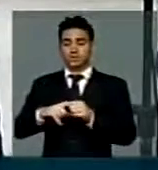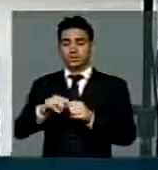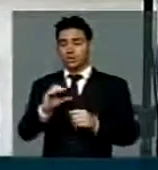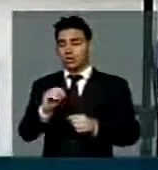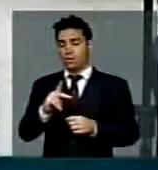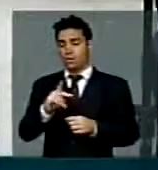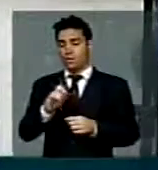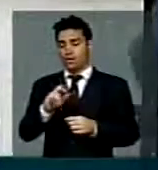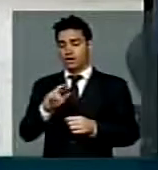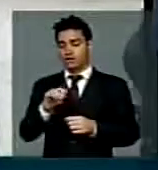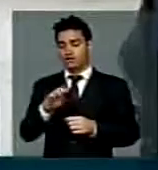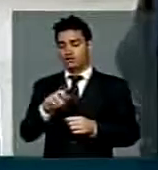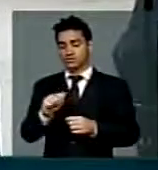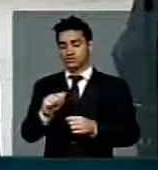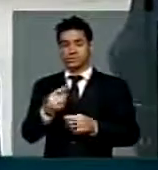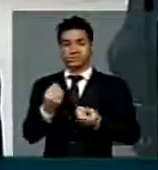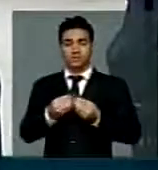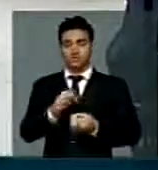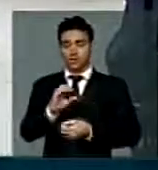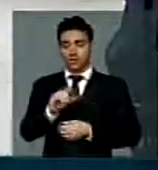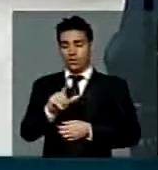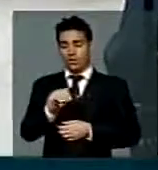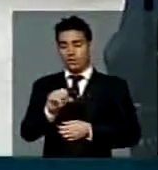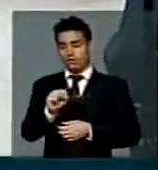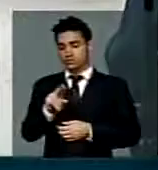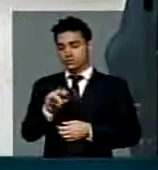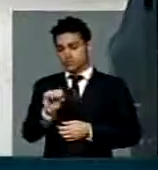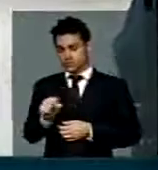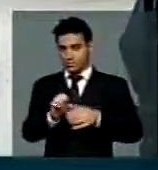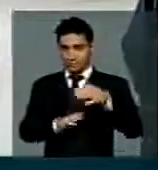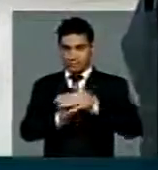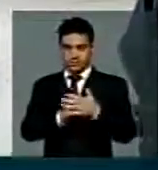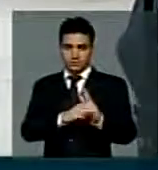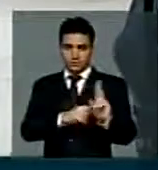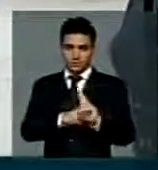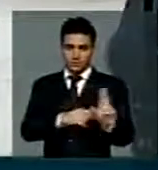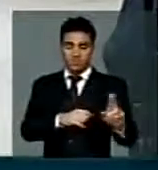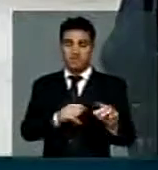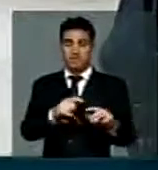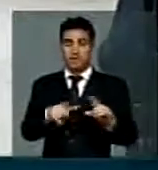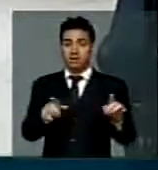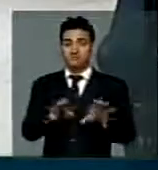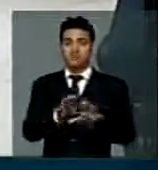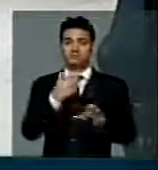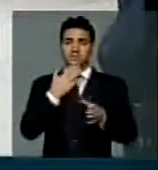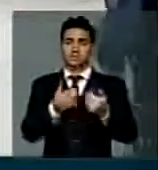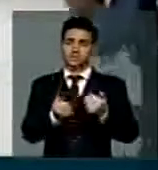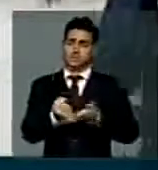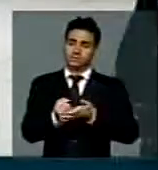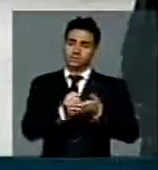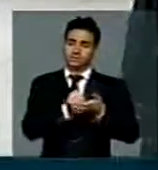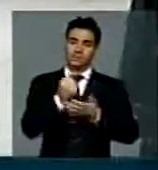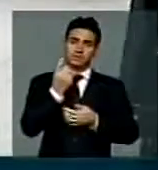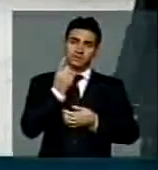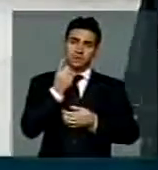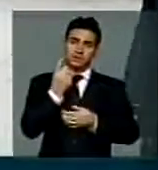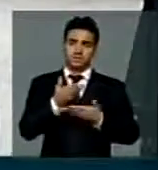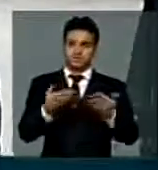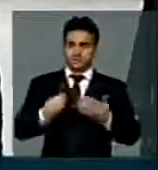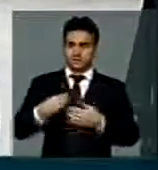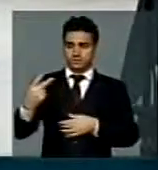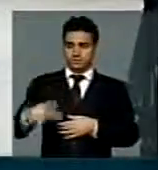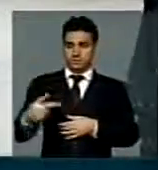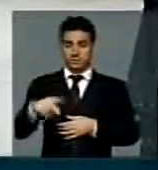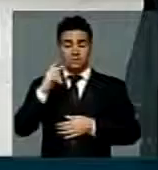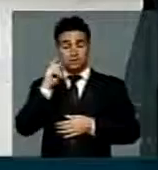garimpeiros, na verdade, com relação a Colosso. Mas eu quero, presidente, também neste momento aqui, pedir o apoio dos deputados e deputadas da Casa